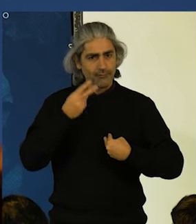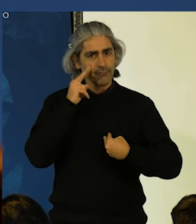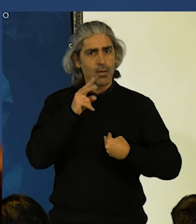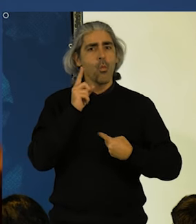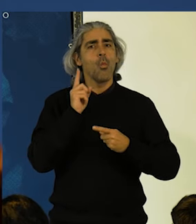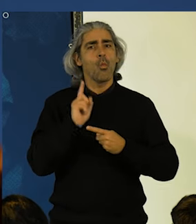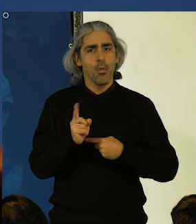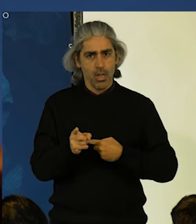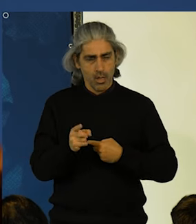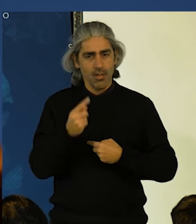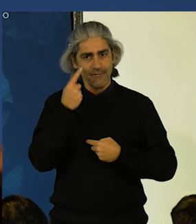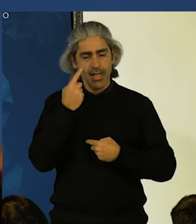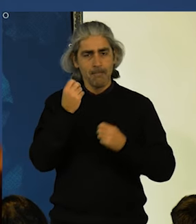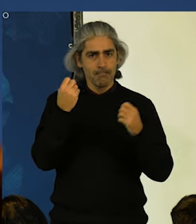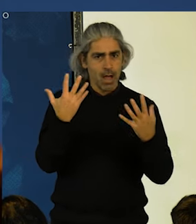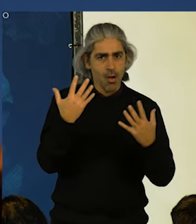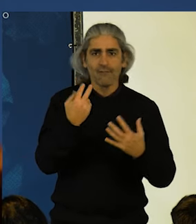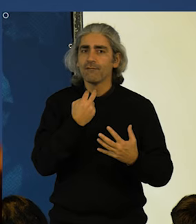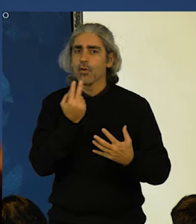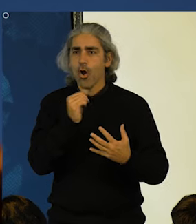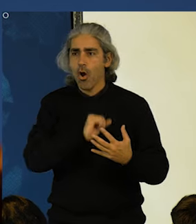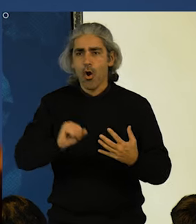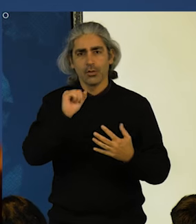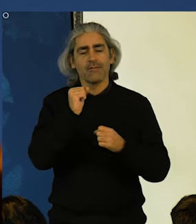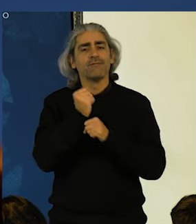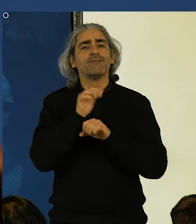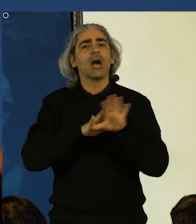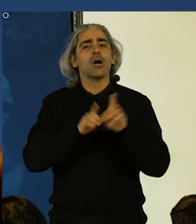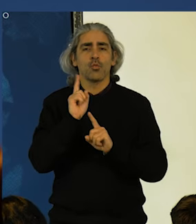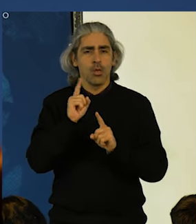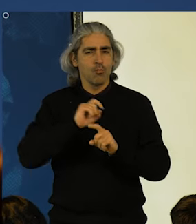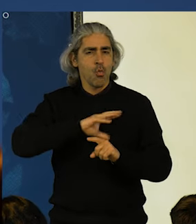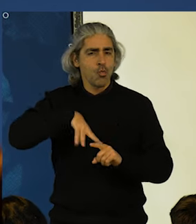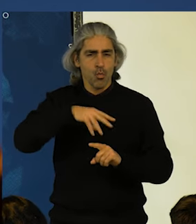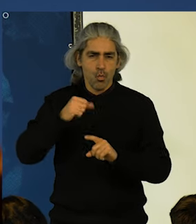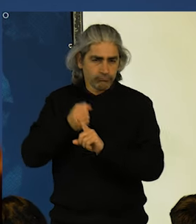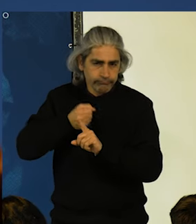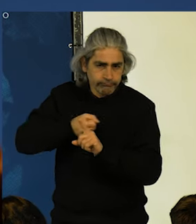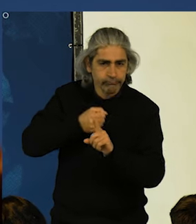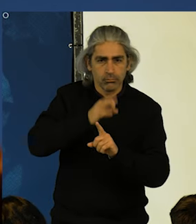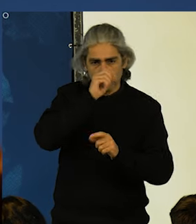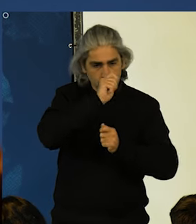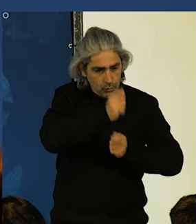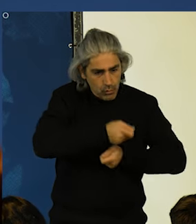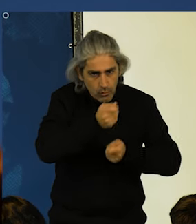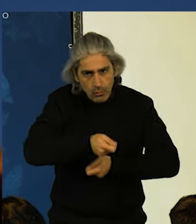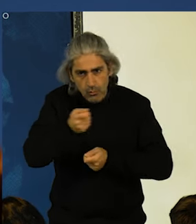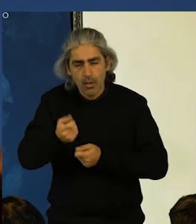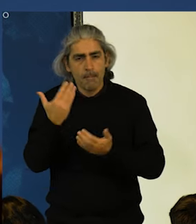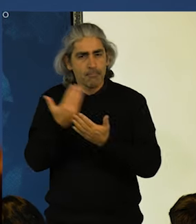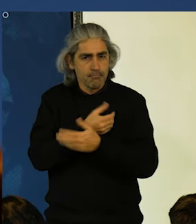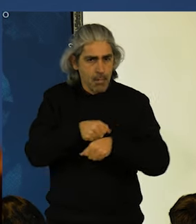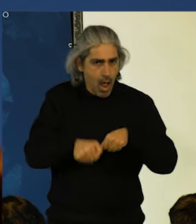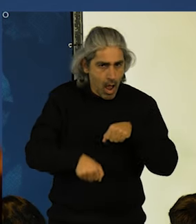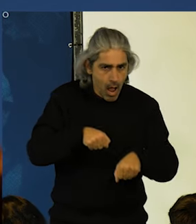Eu vejo as mãos e as vozes que fazem mover o mundo. Vejo gente que cultiva a terra, que amassa o pão,